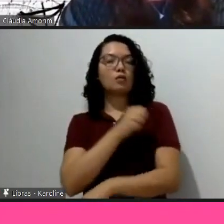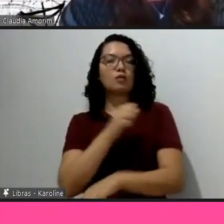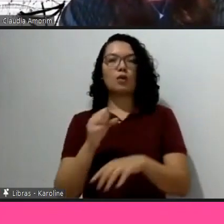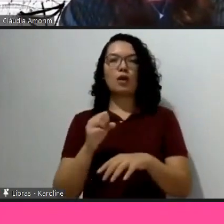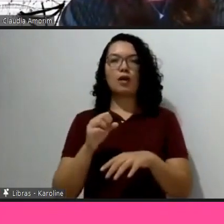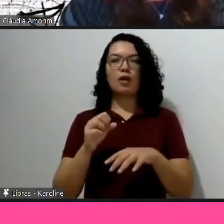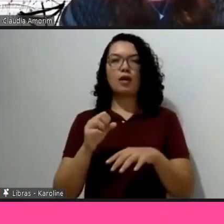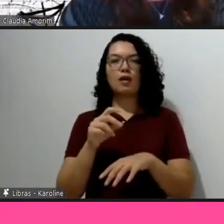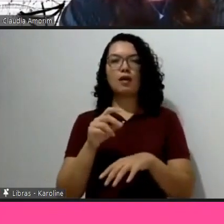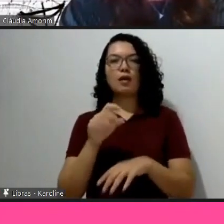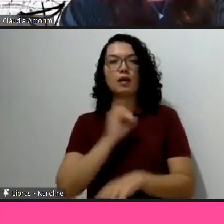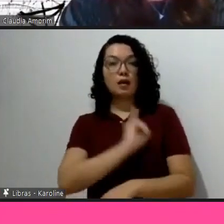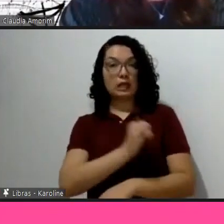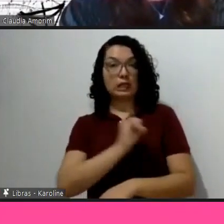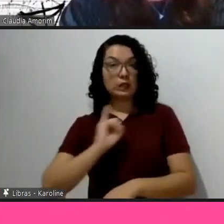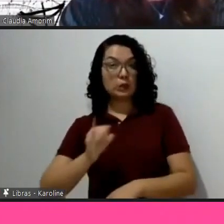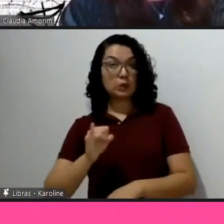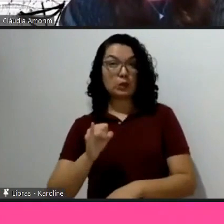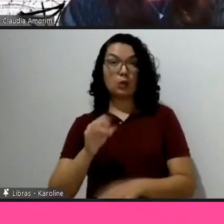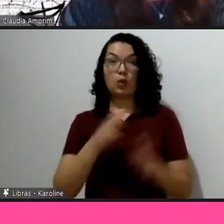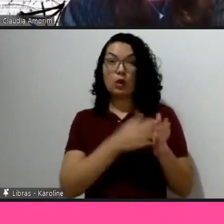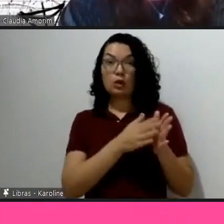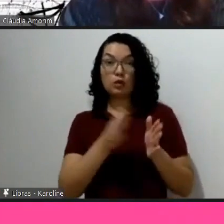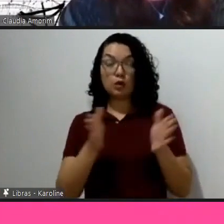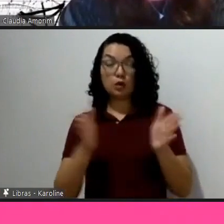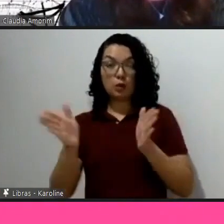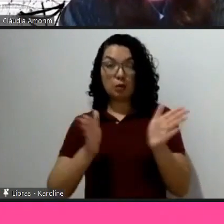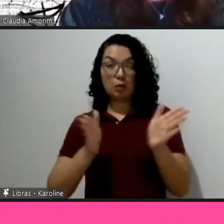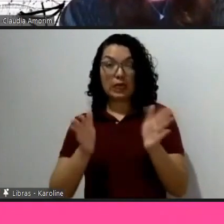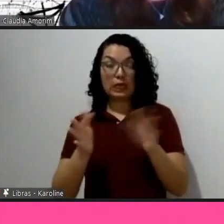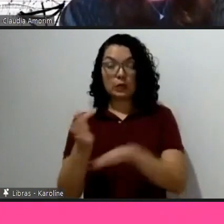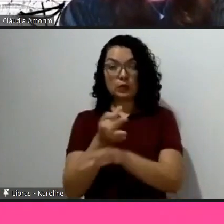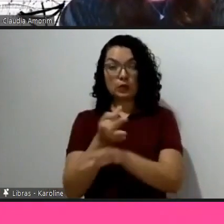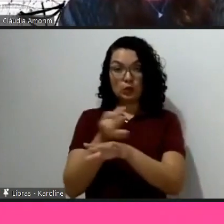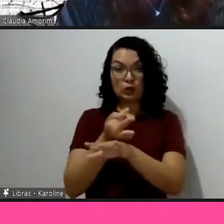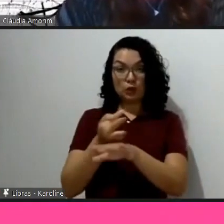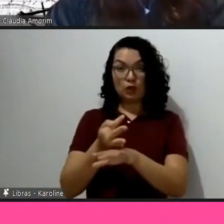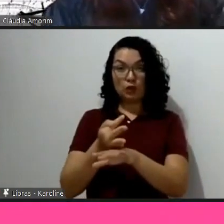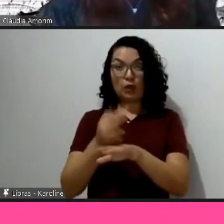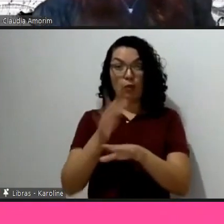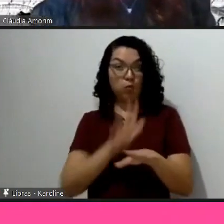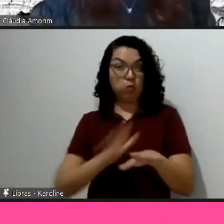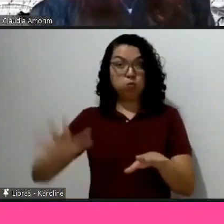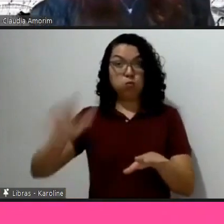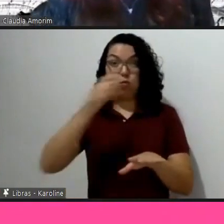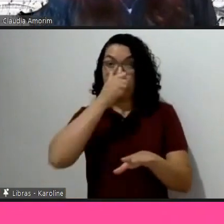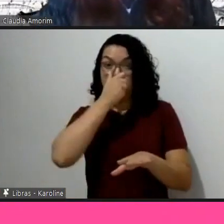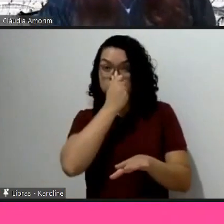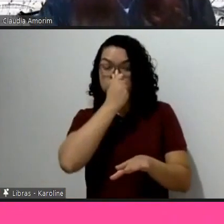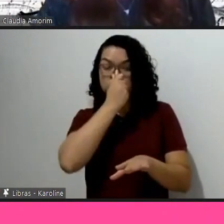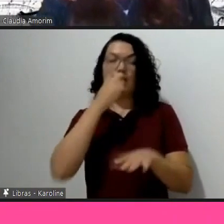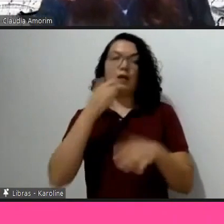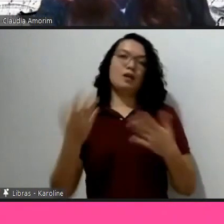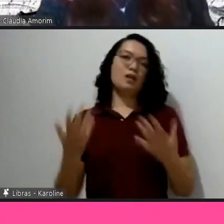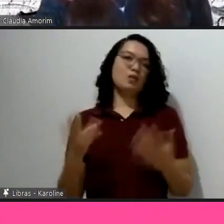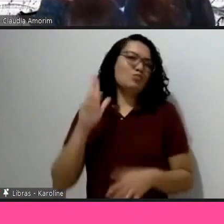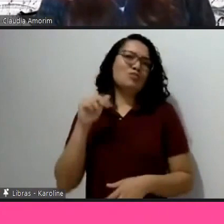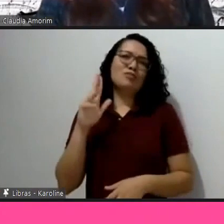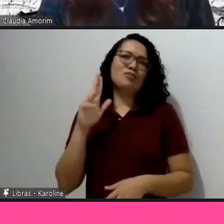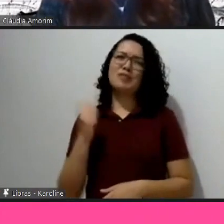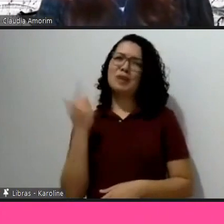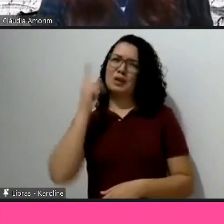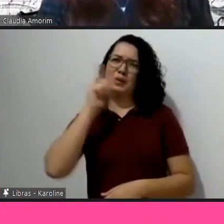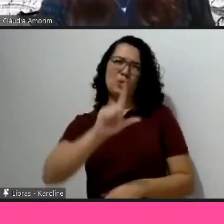e de férias ainda, essa turma estava cheia, nunca mais eu consegui esse sucesso todo, mas foi uma